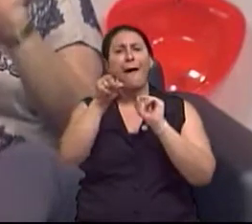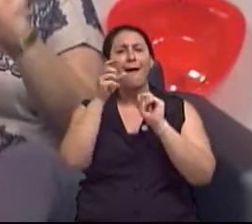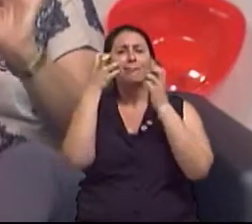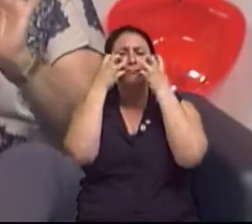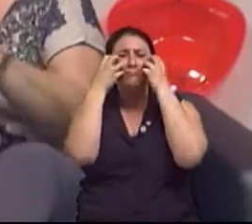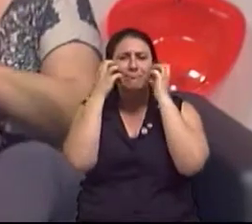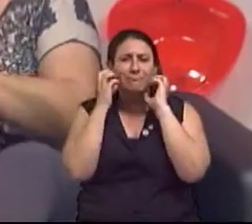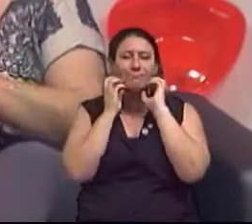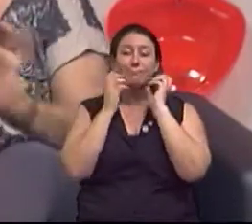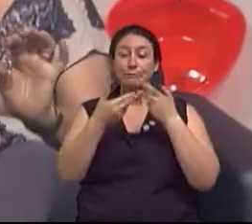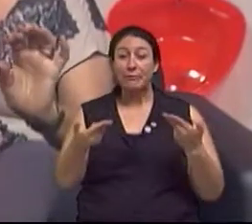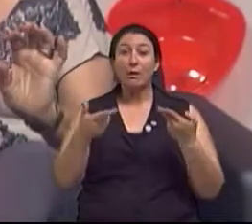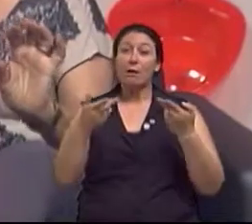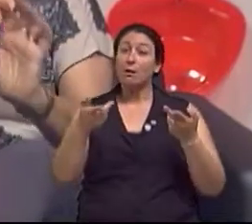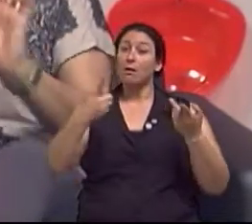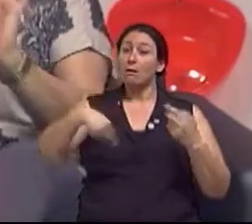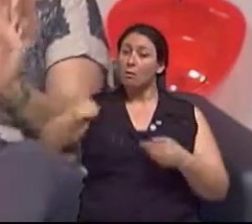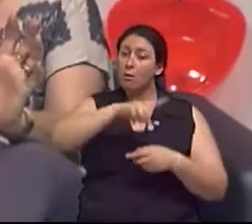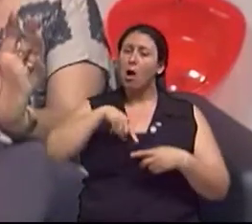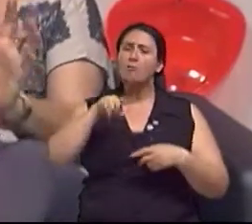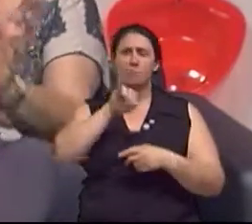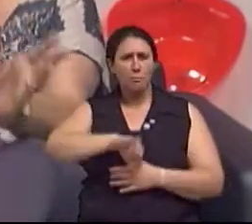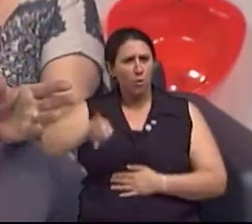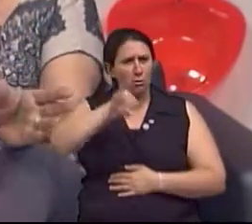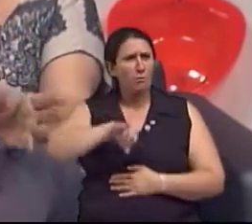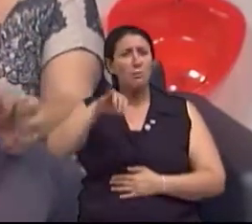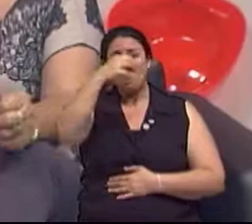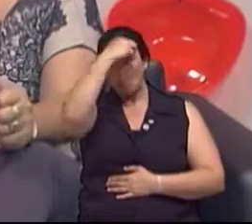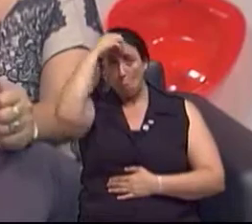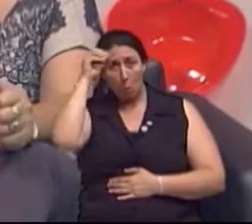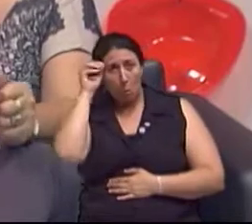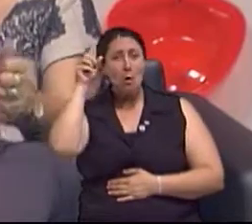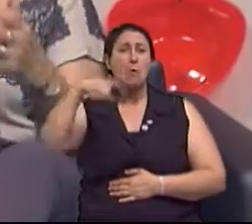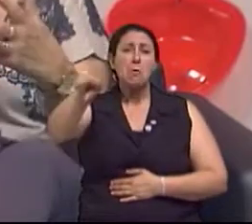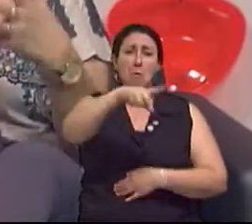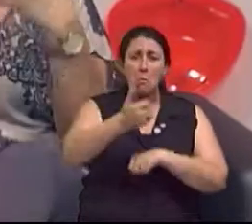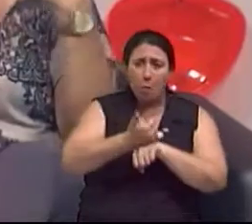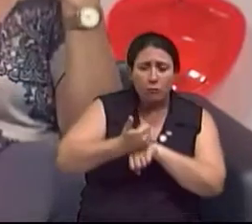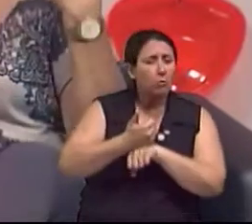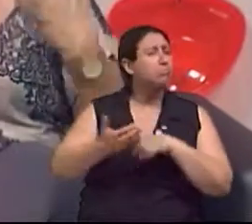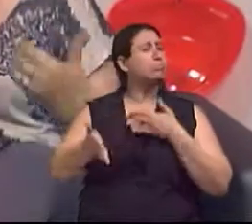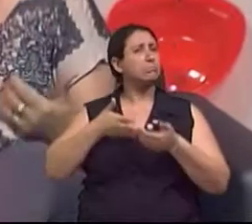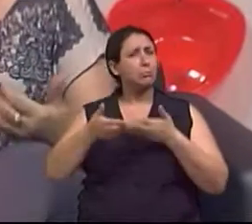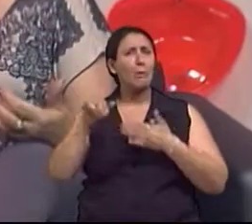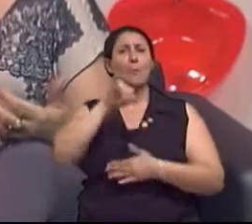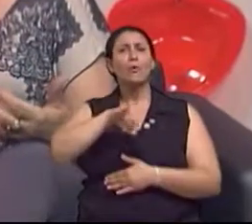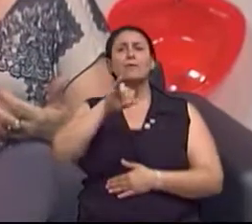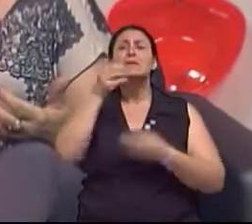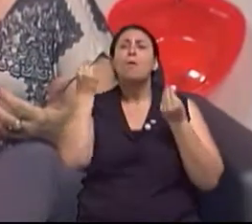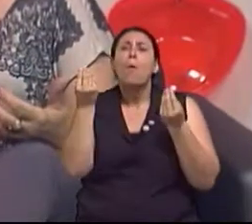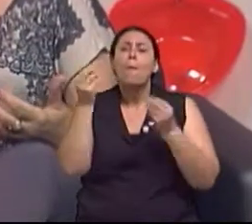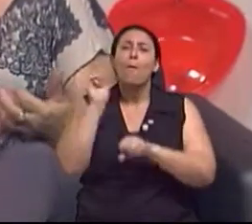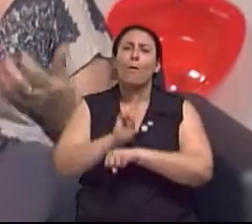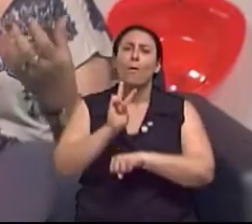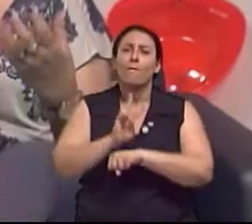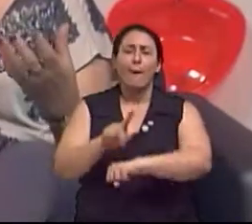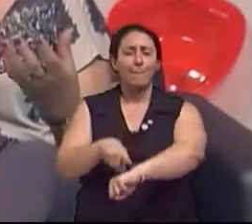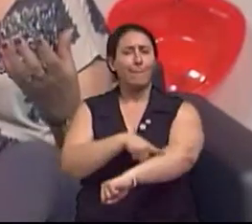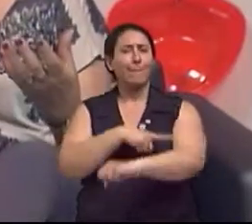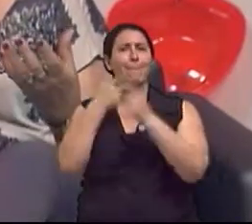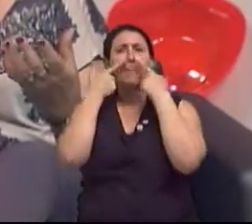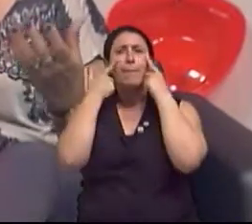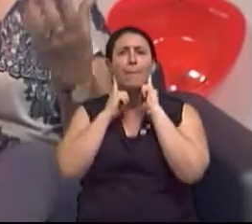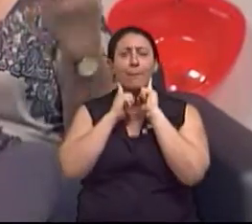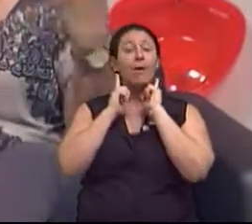assuntos importantíssimos para todos nós, leigos ou não, sobre como cuidar da nossa pele, né? A gente